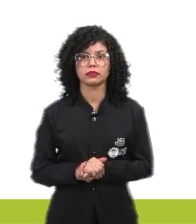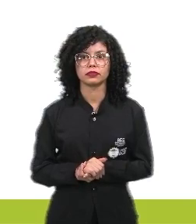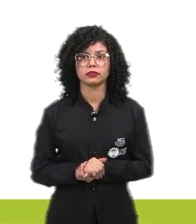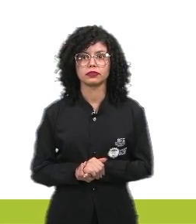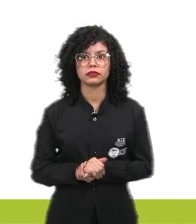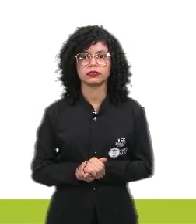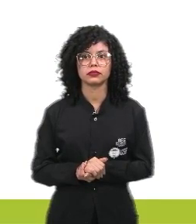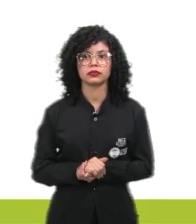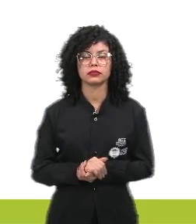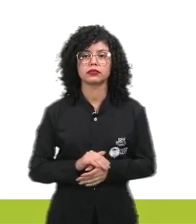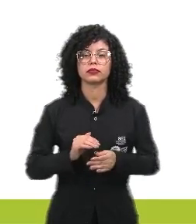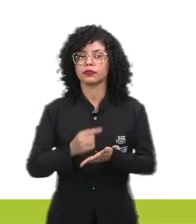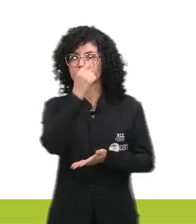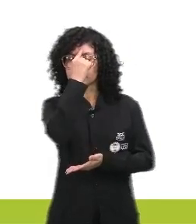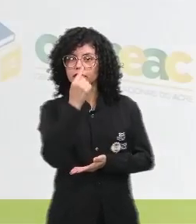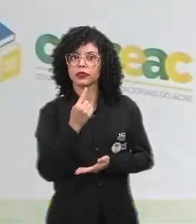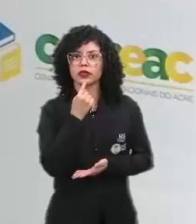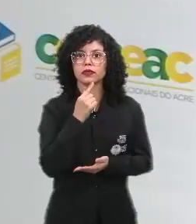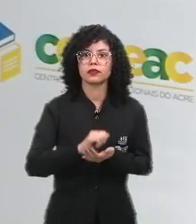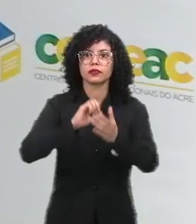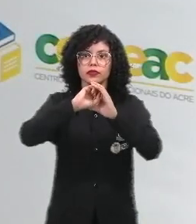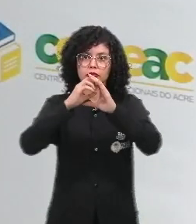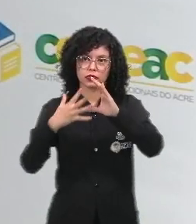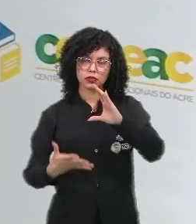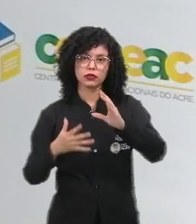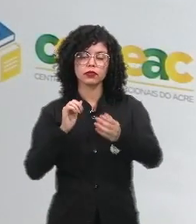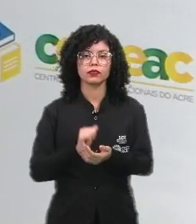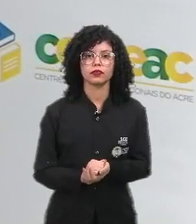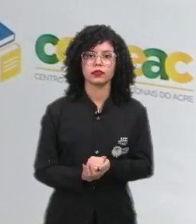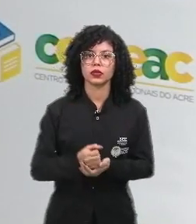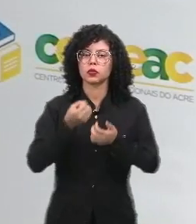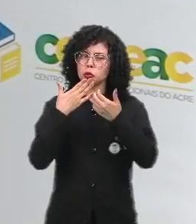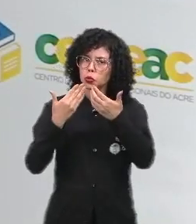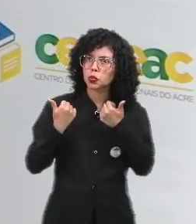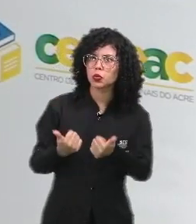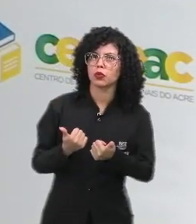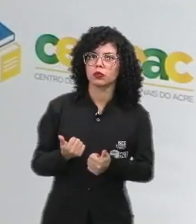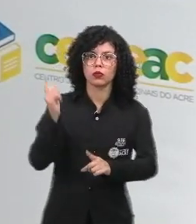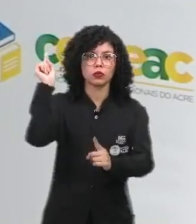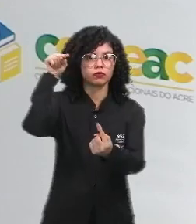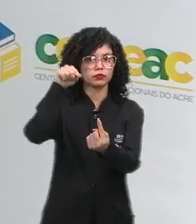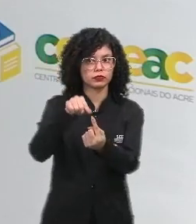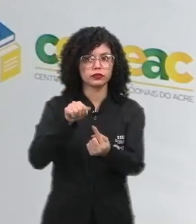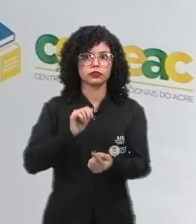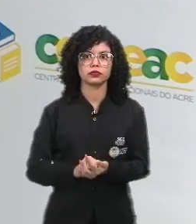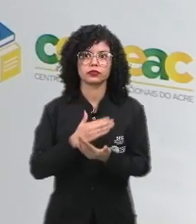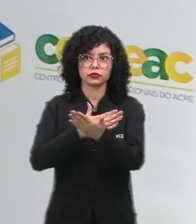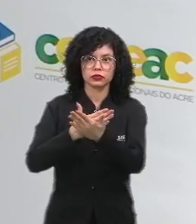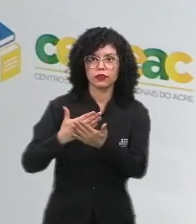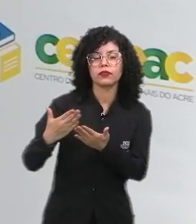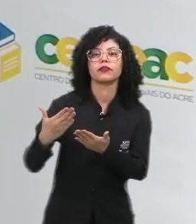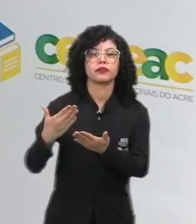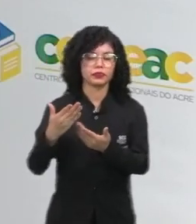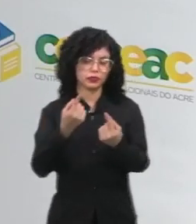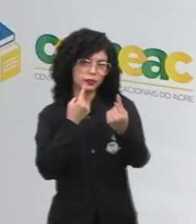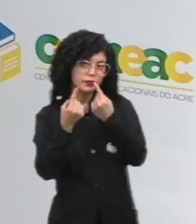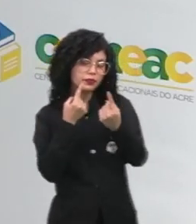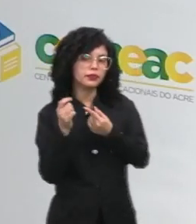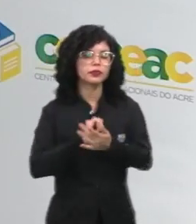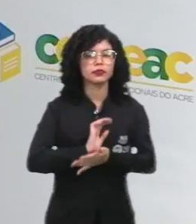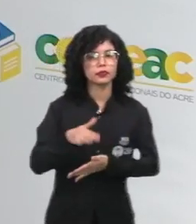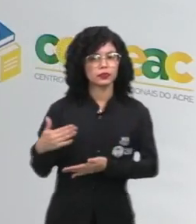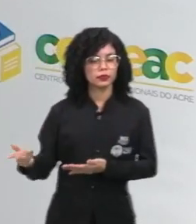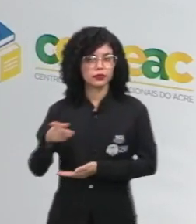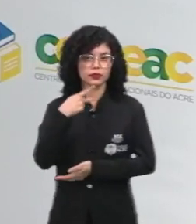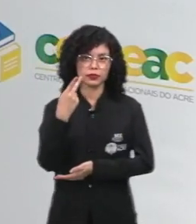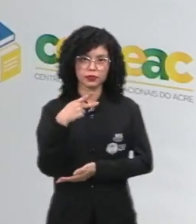são imagens que caracterizam muito bem o quinhentismo. Para começo de conversa, quando nós